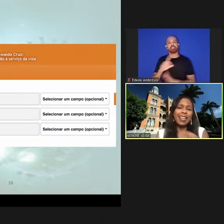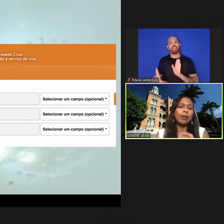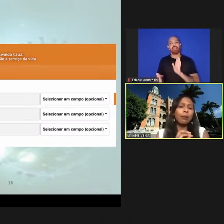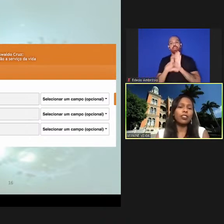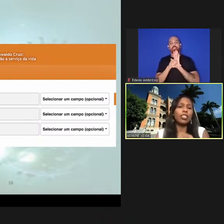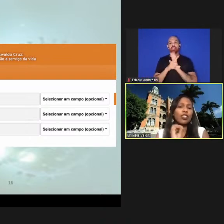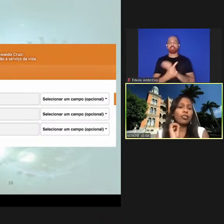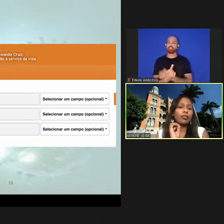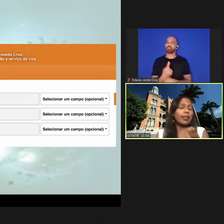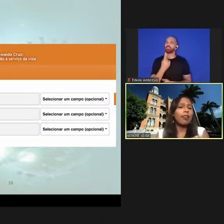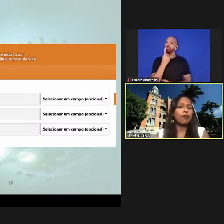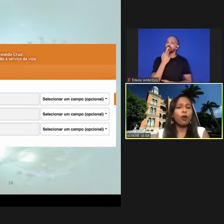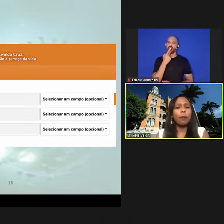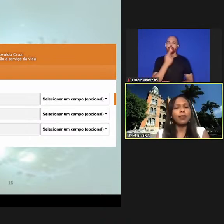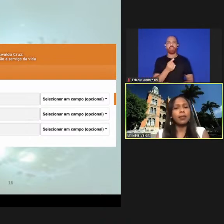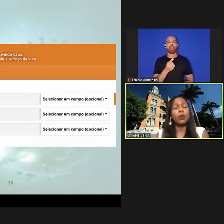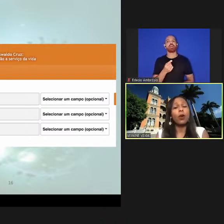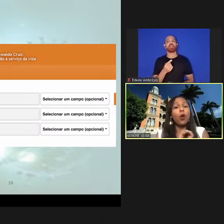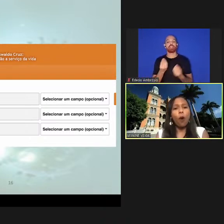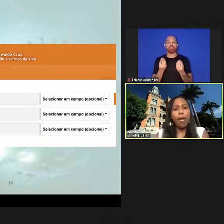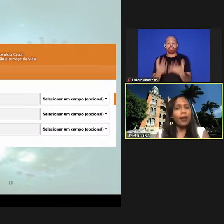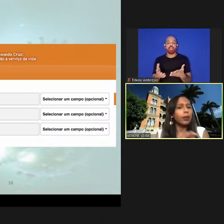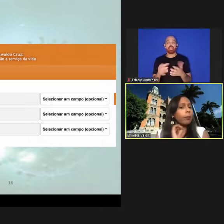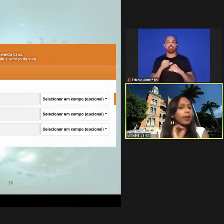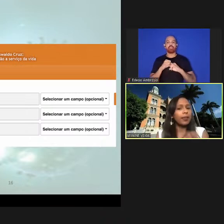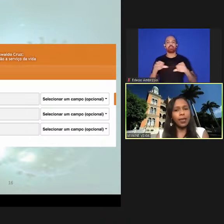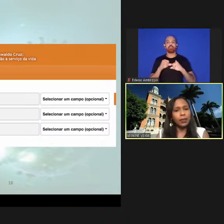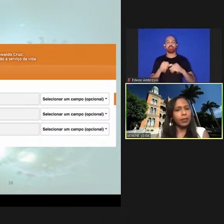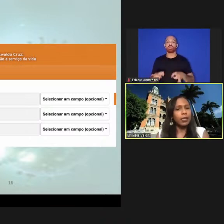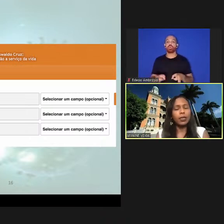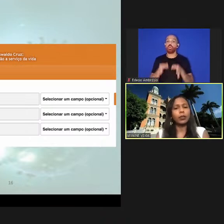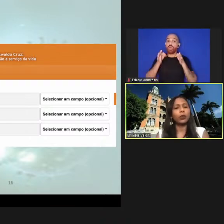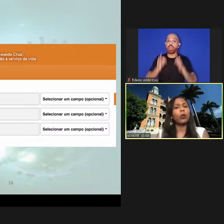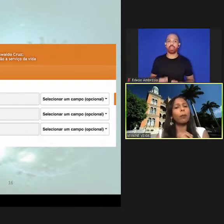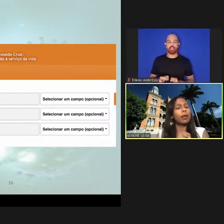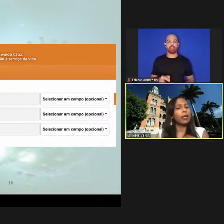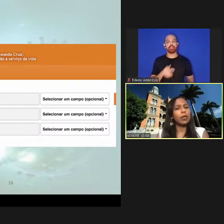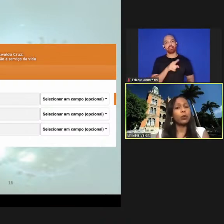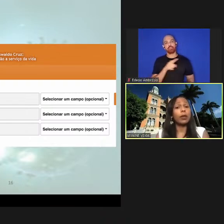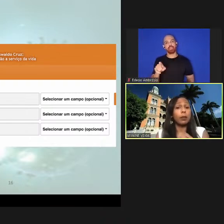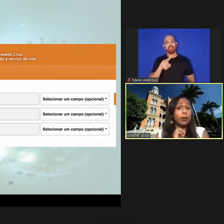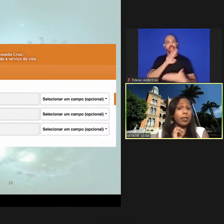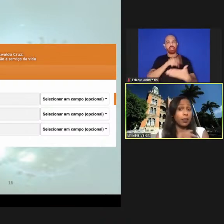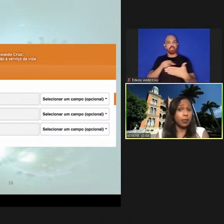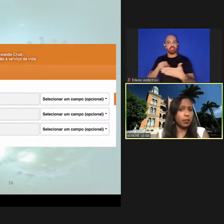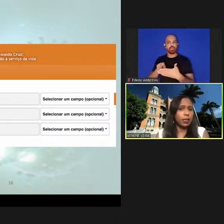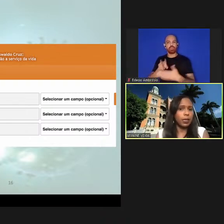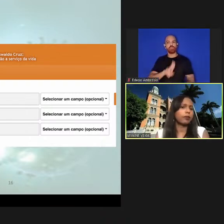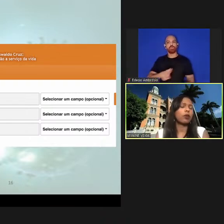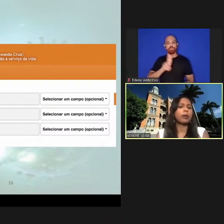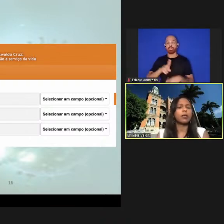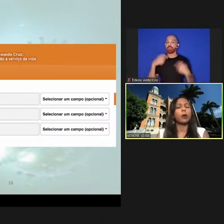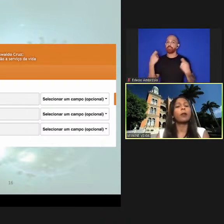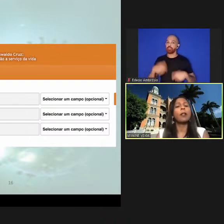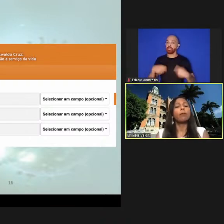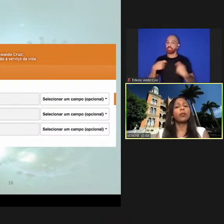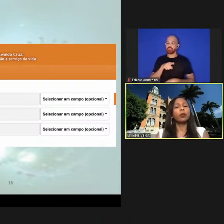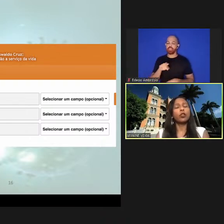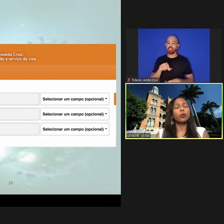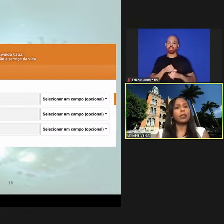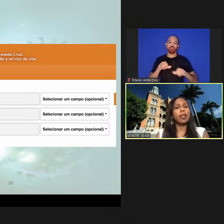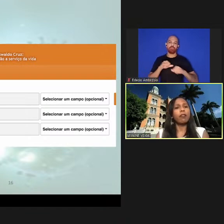exatamente da gente entregar a informação correta para aquele leitor para aquele usuário que precisa daquela informação